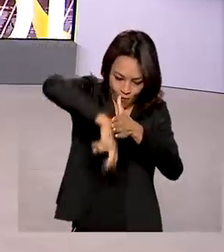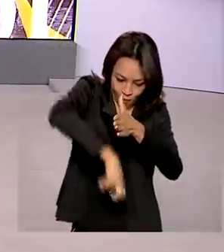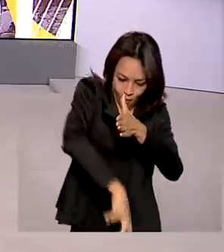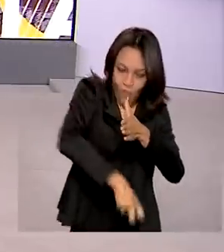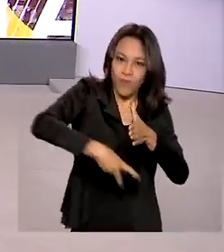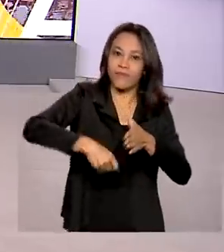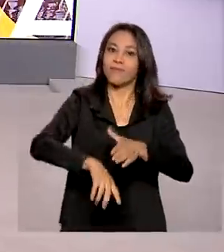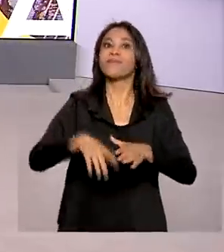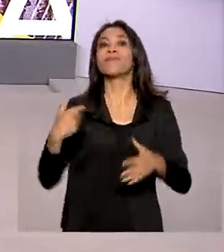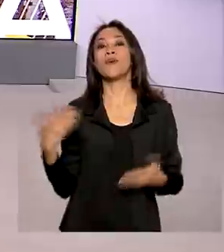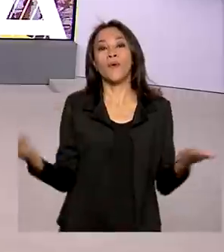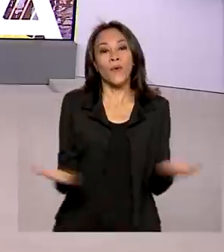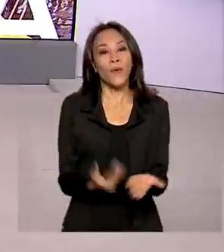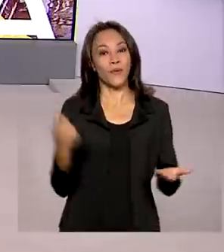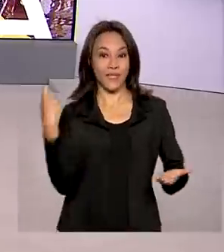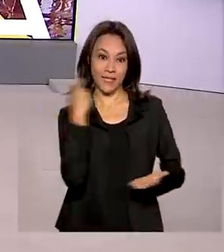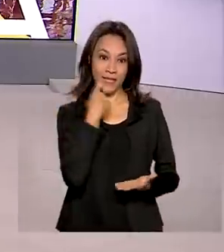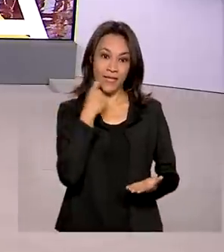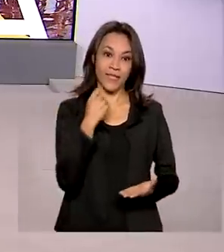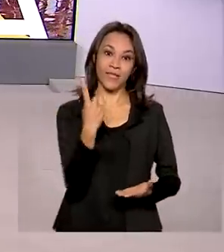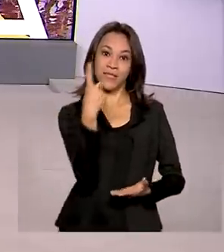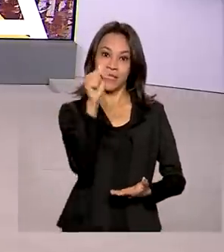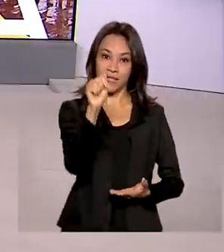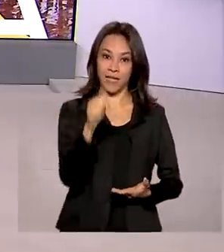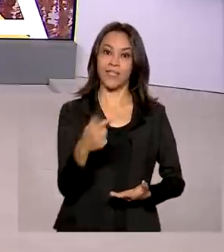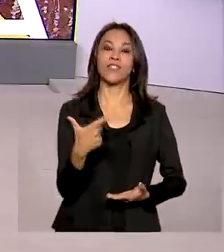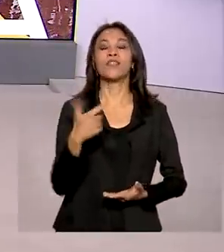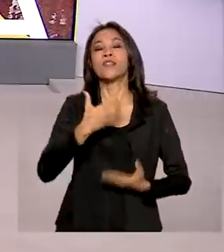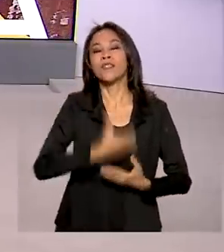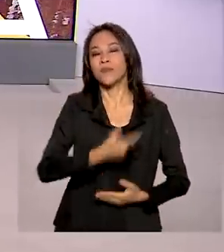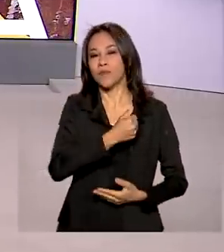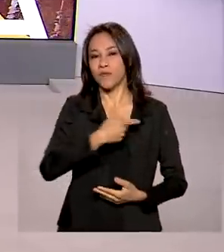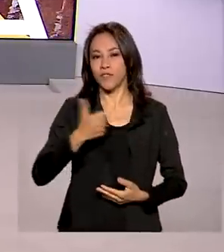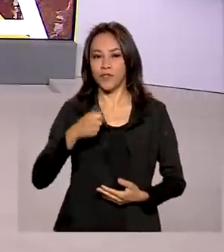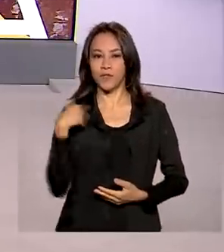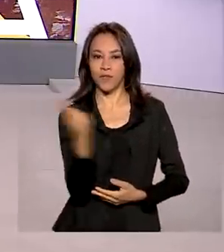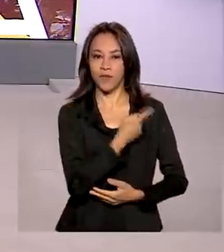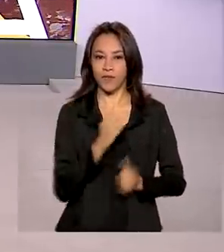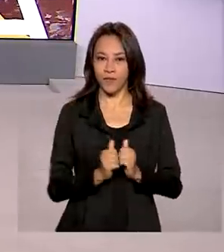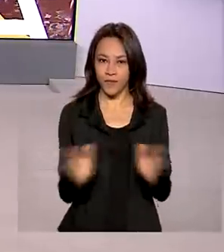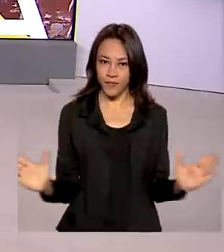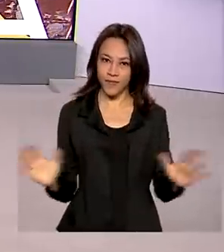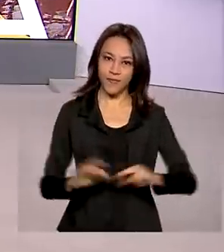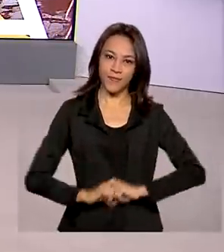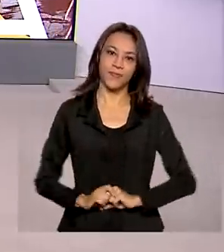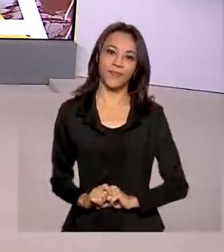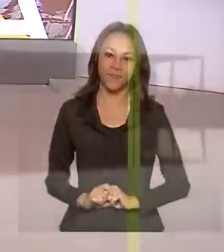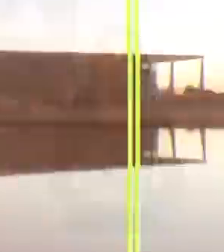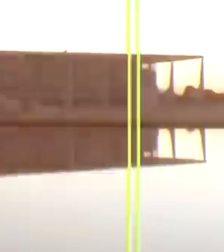Sexta-feira, 17 de dezembro de 2021, o Brasil em Dia está começando.